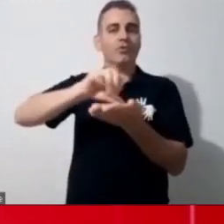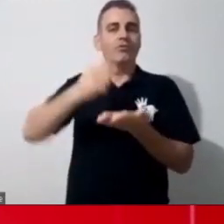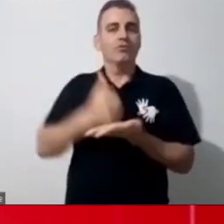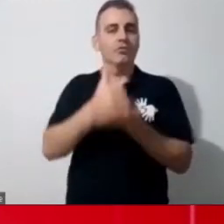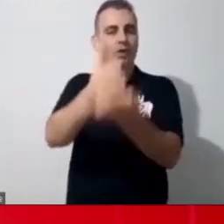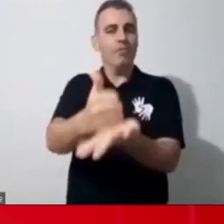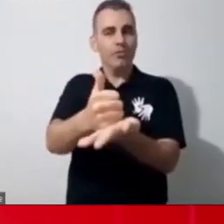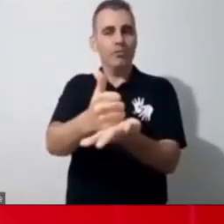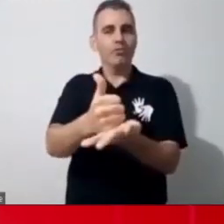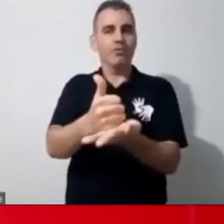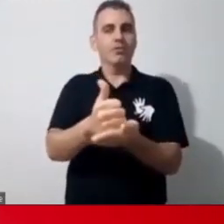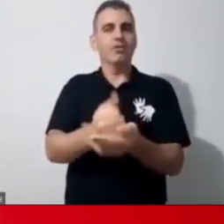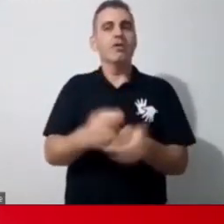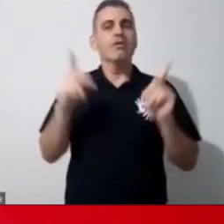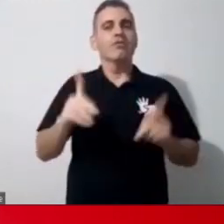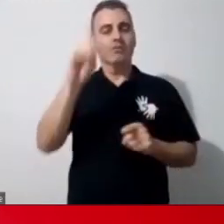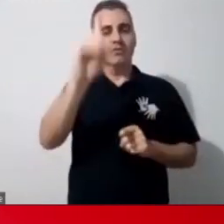só complementar com isso.